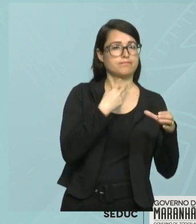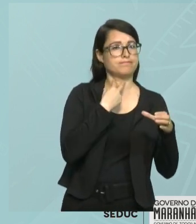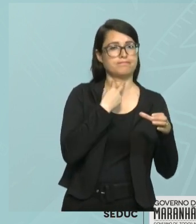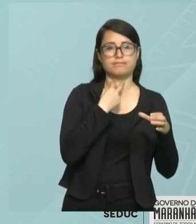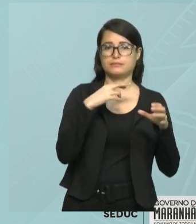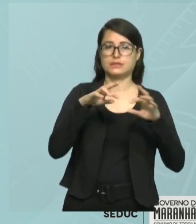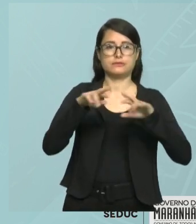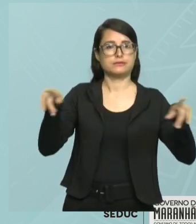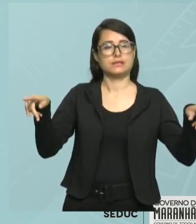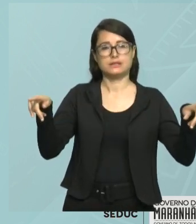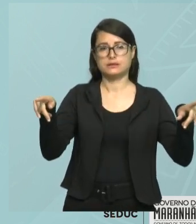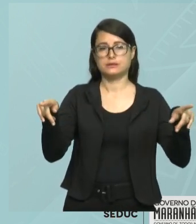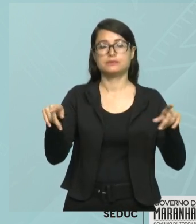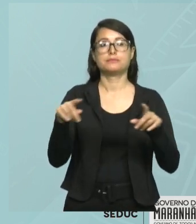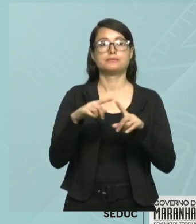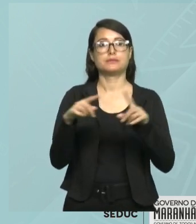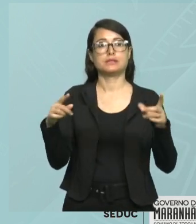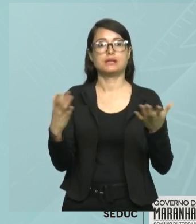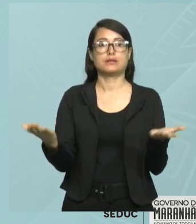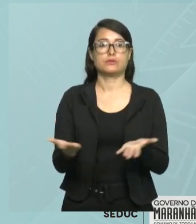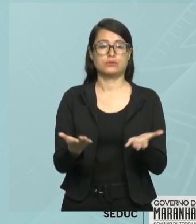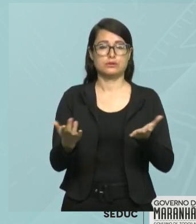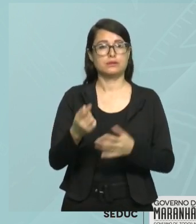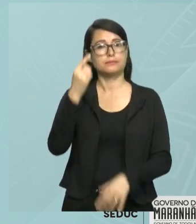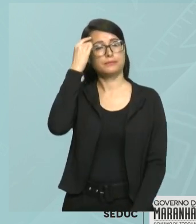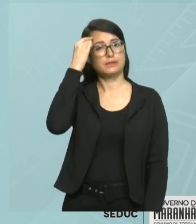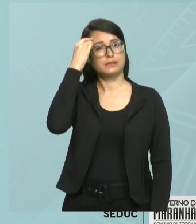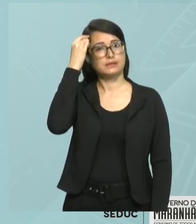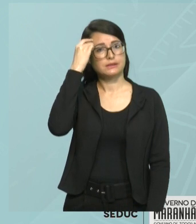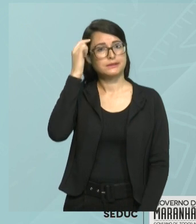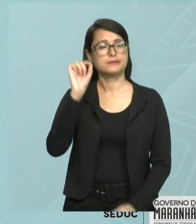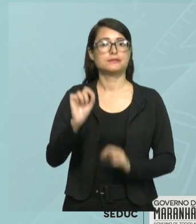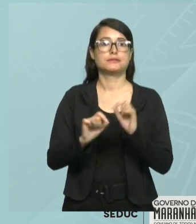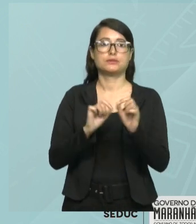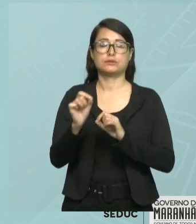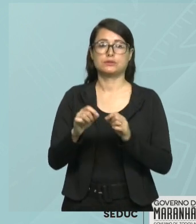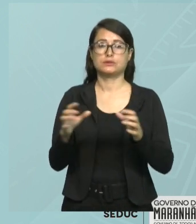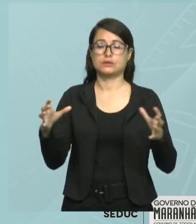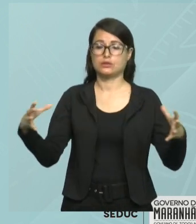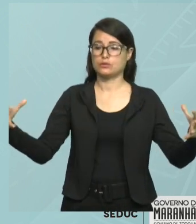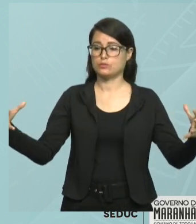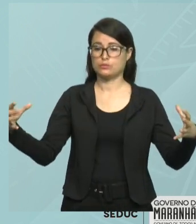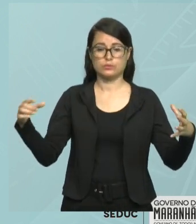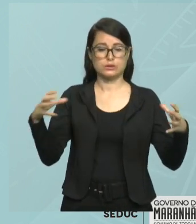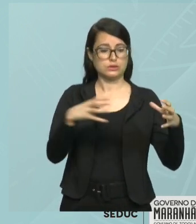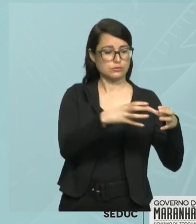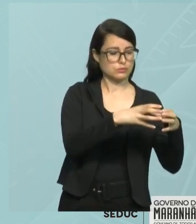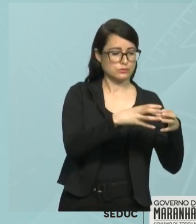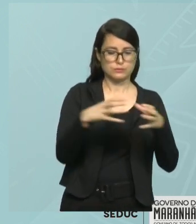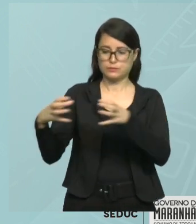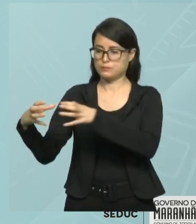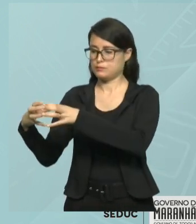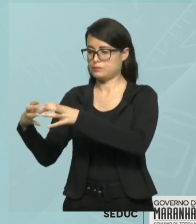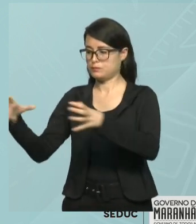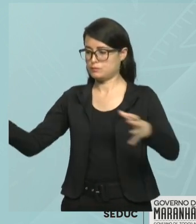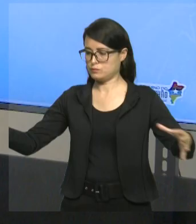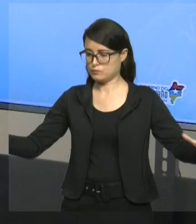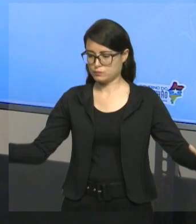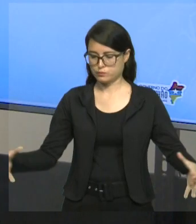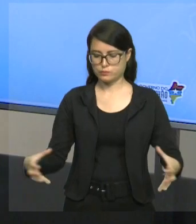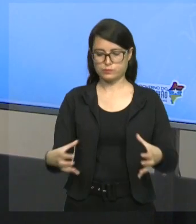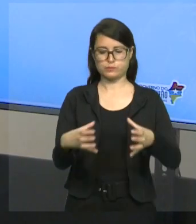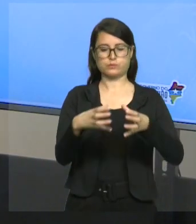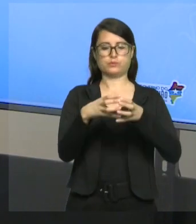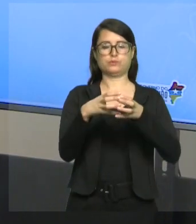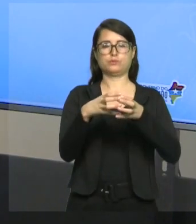totalmente diferentes. Agora, pensa comigo, se eu pegar esses dois conjuntos e juntar, se eu fizer uma união entre esses